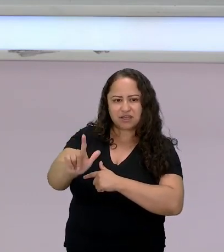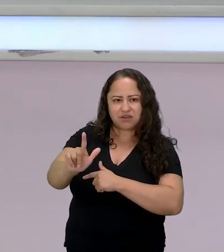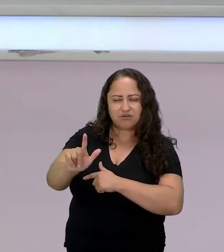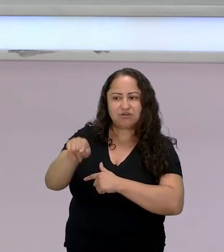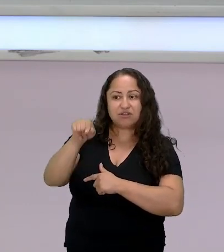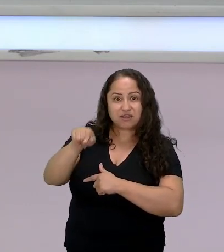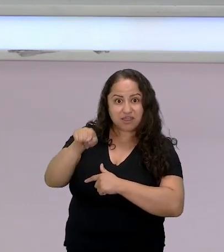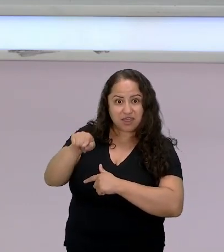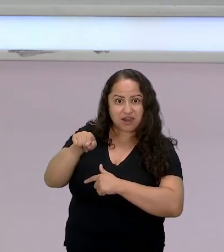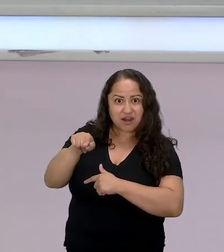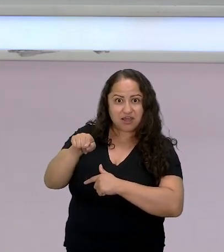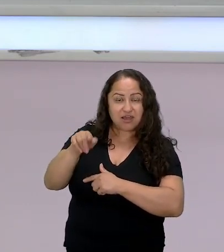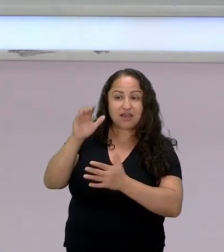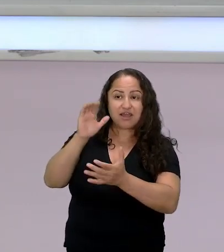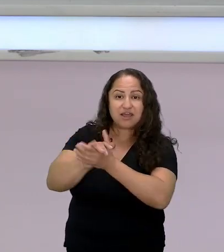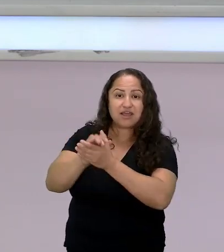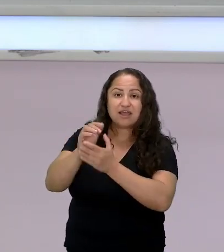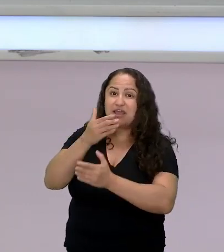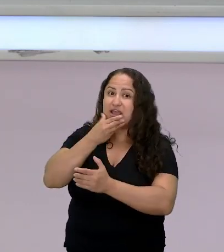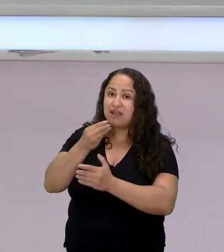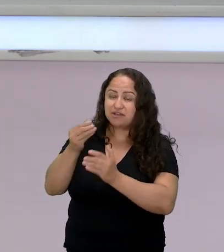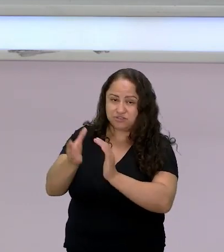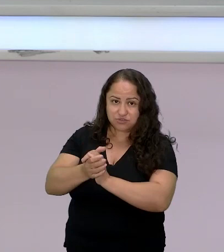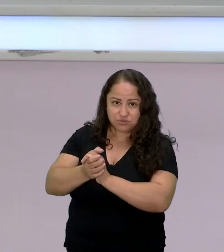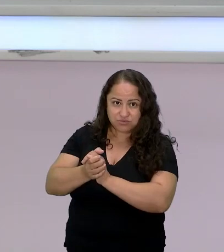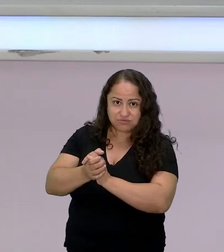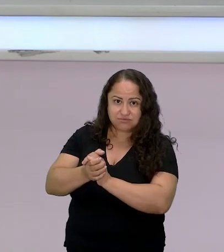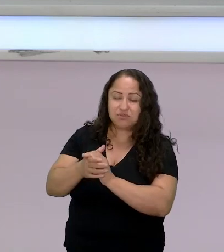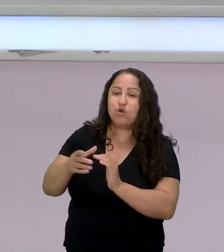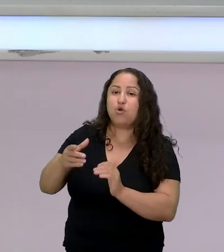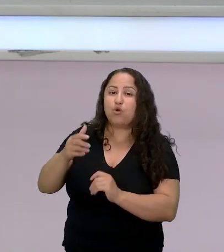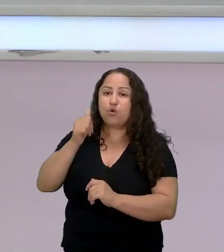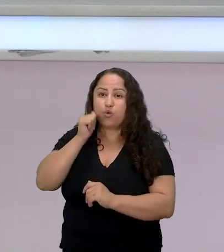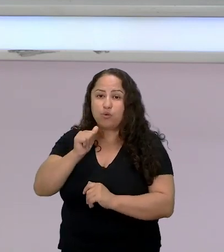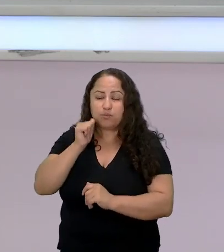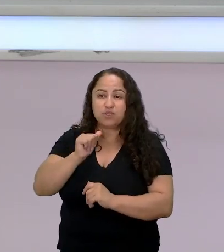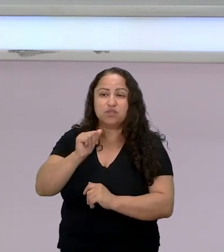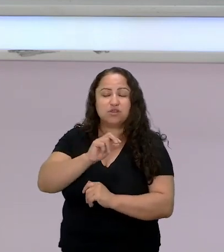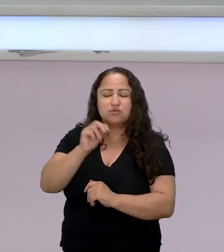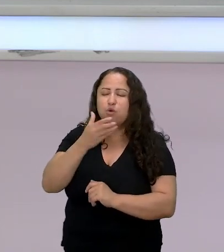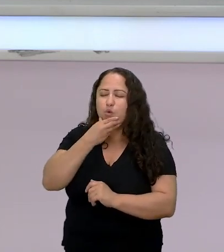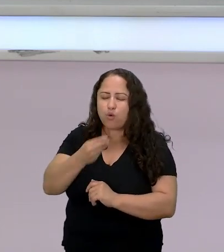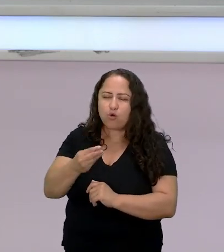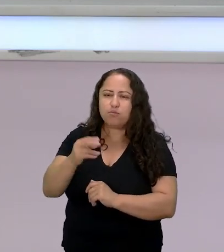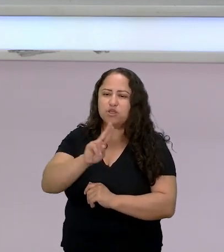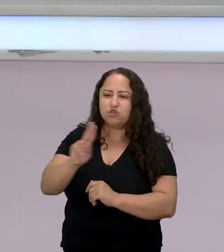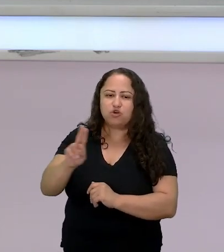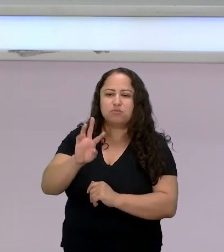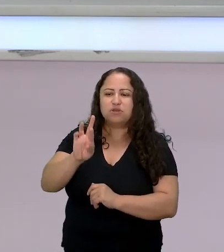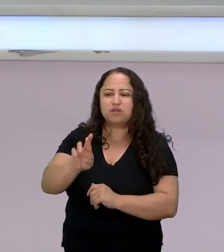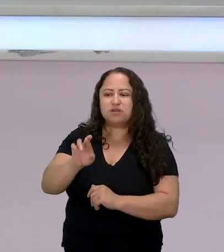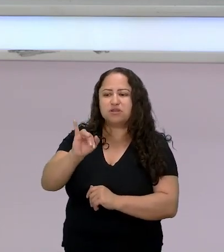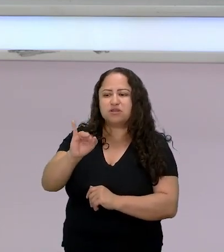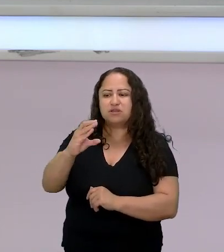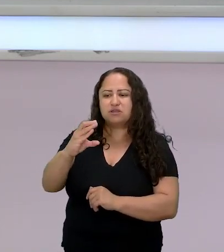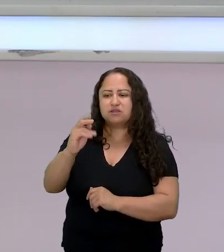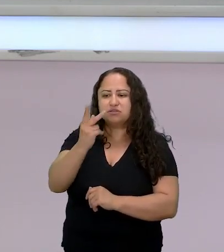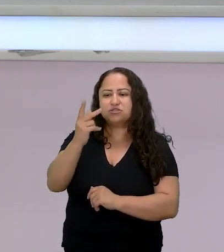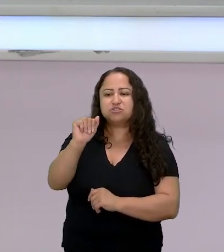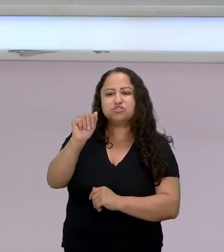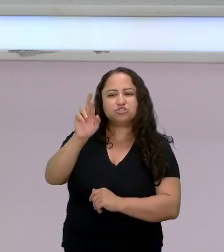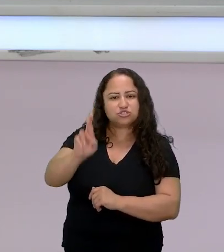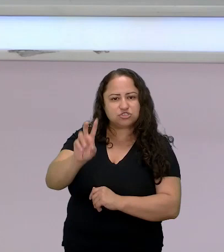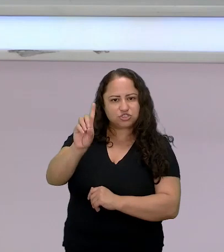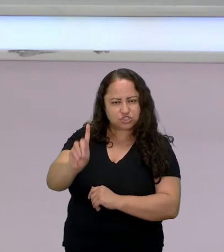marido e tradutor de muitas obras que é o Richard Philcox trata-se de um